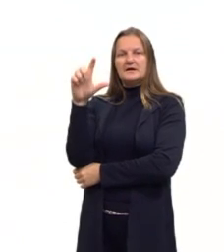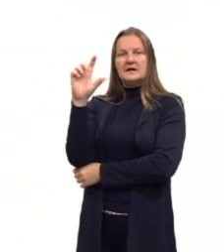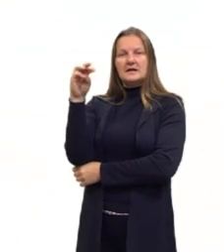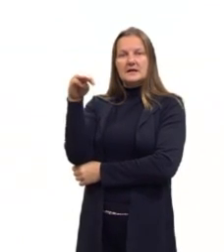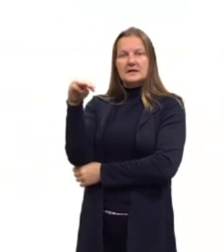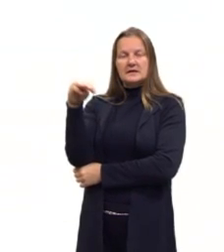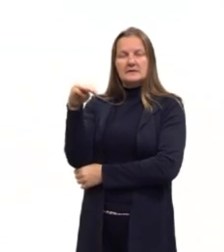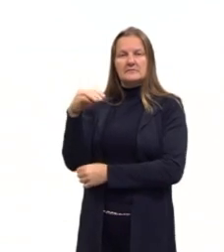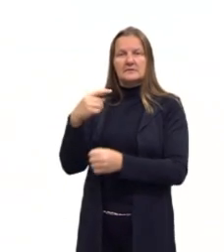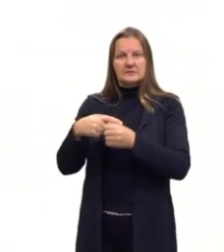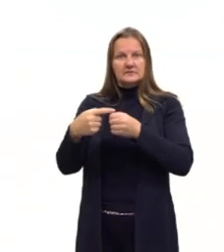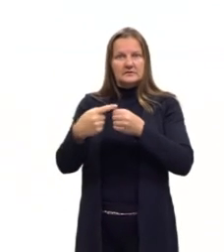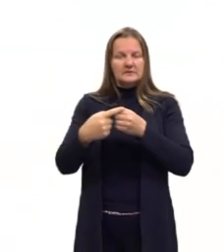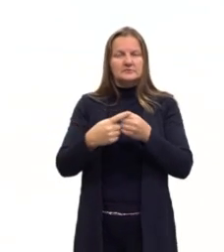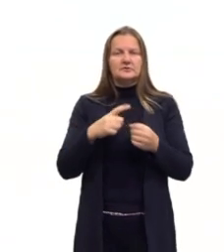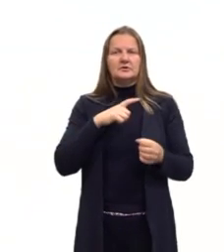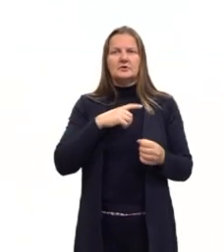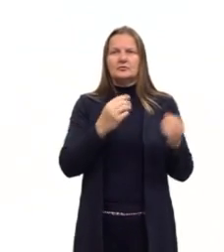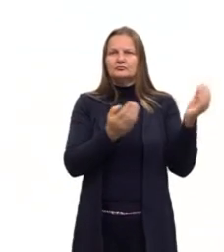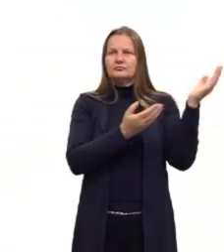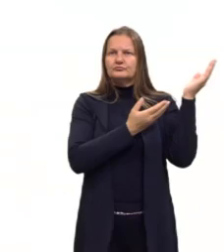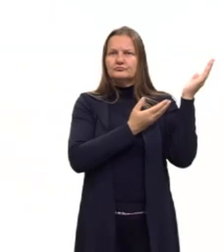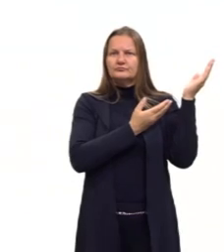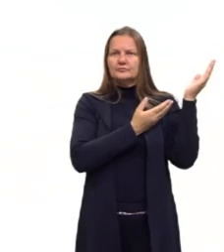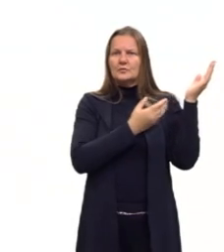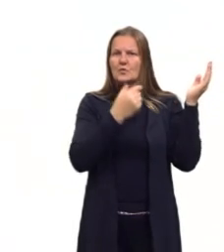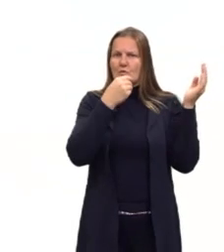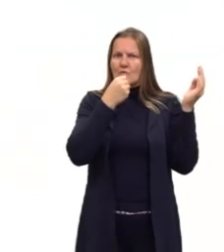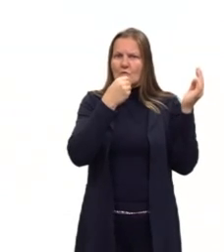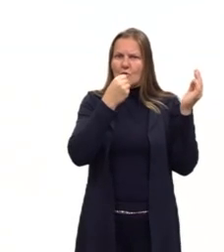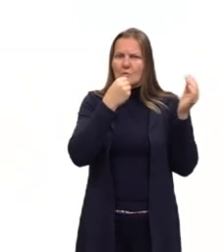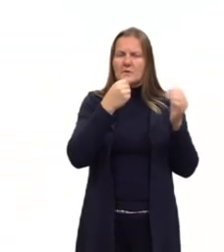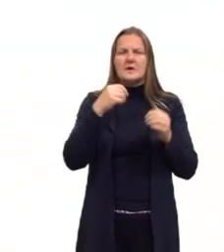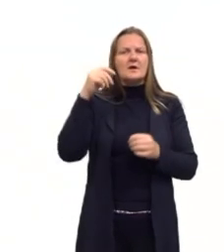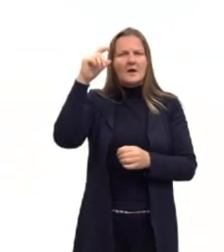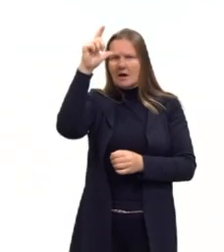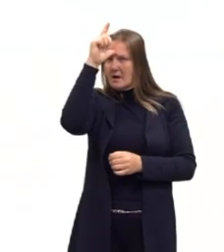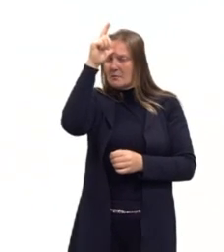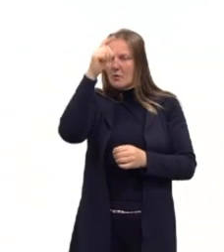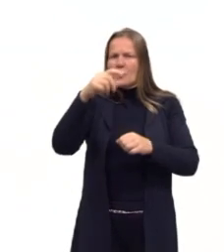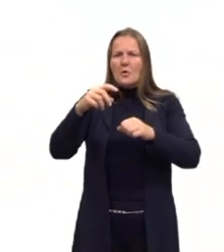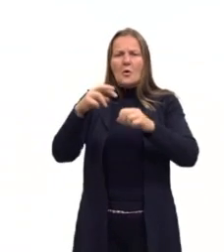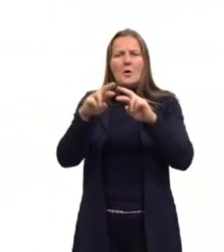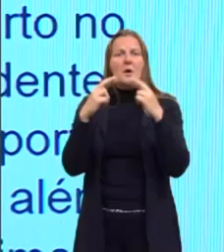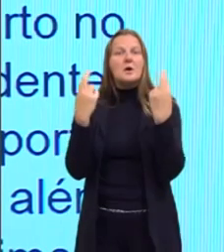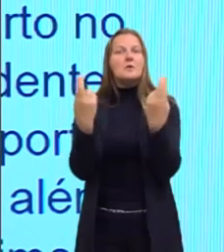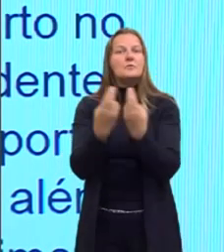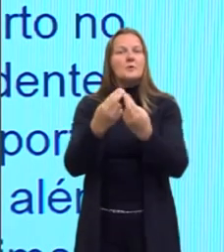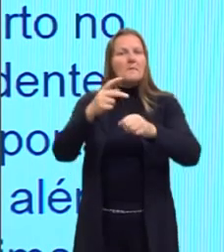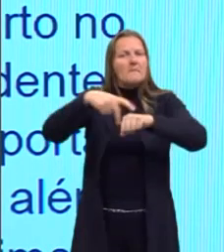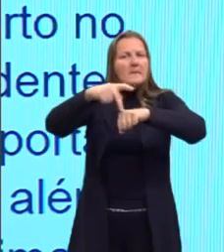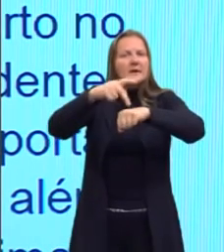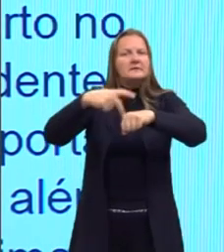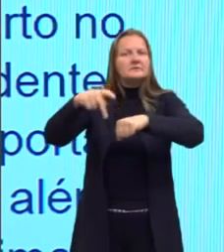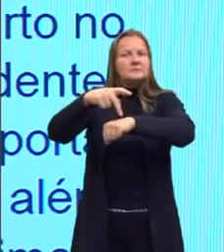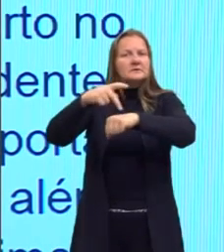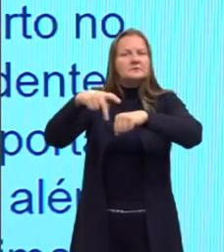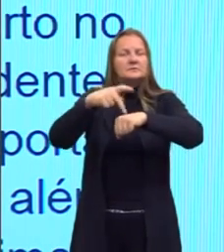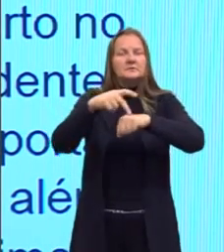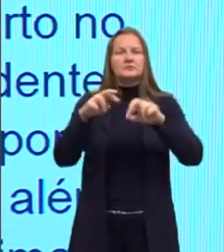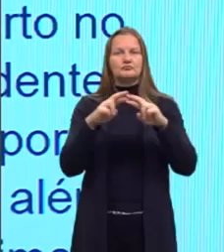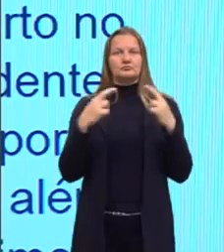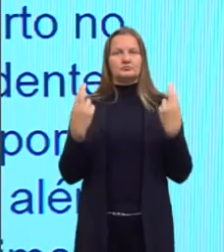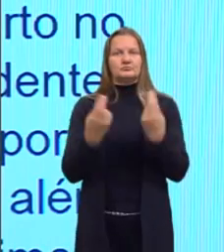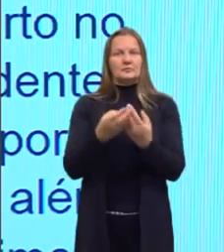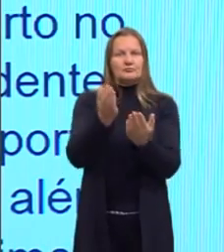chanceler Otto von Bismarck, né, alemão, ele reúne os países e acaba dividindo, né, ele